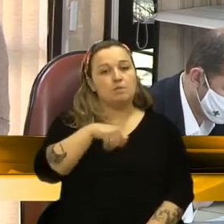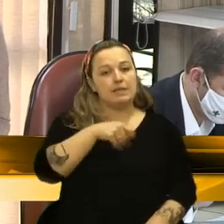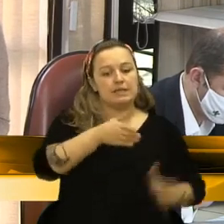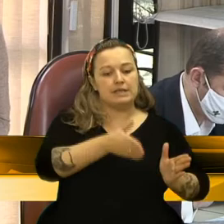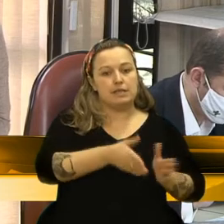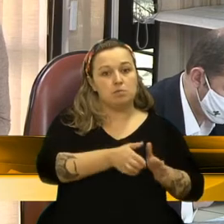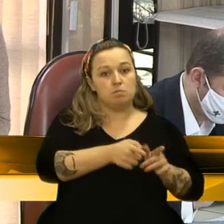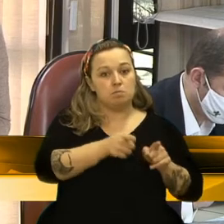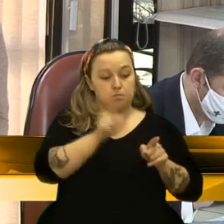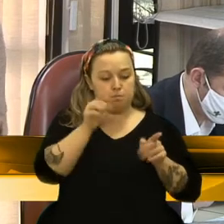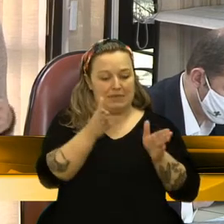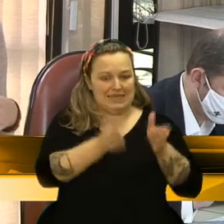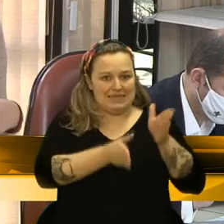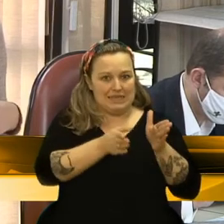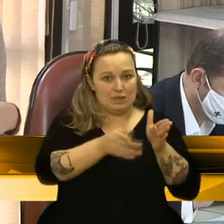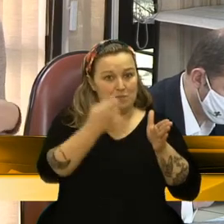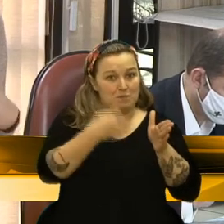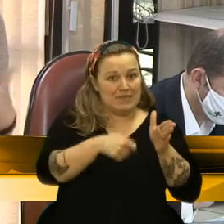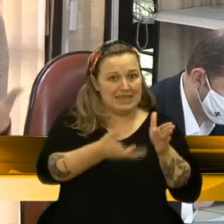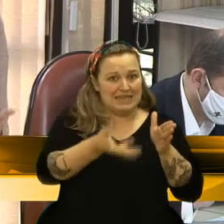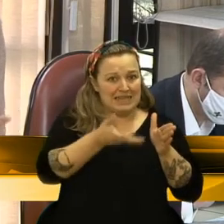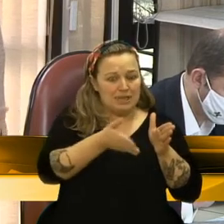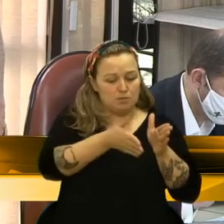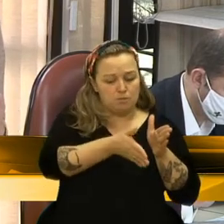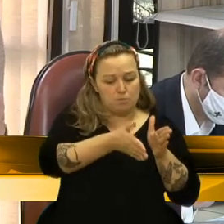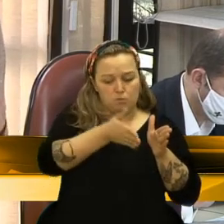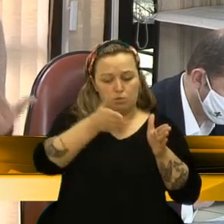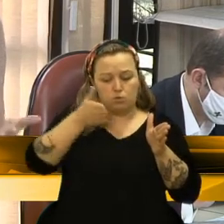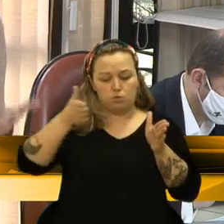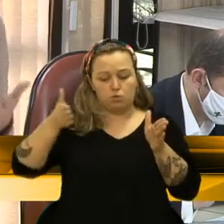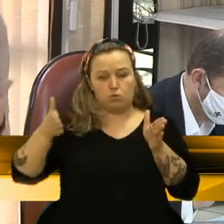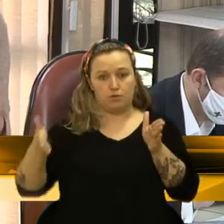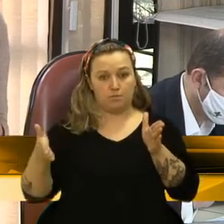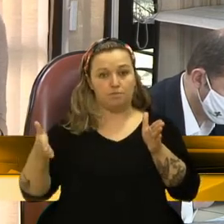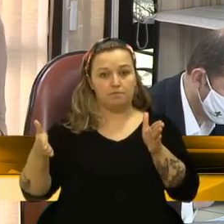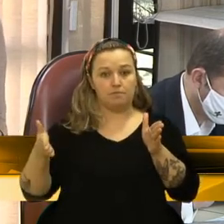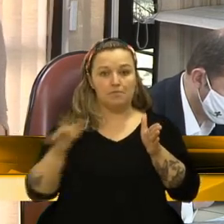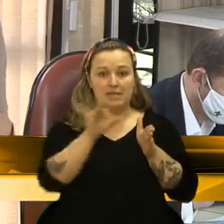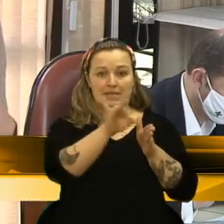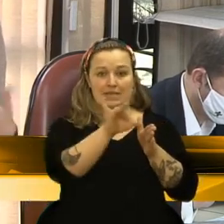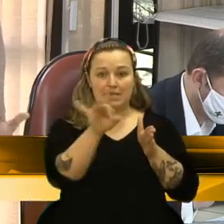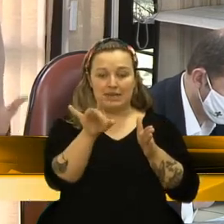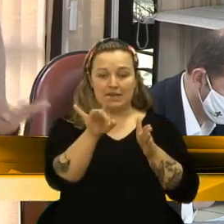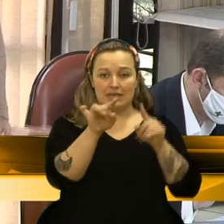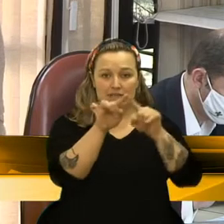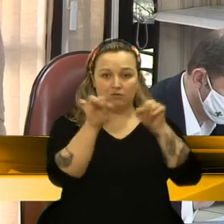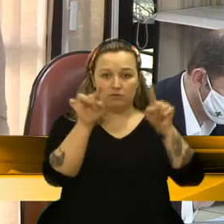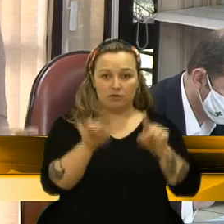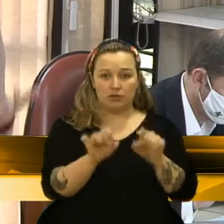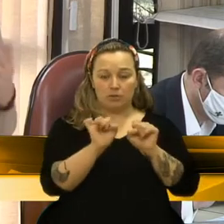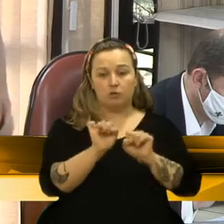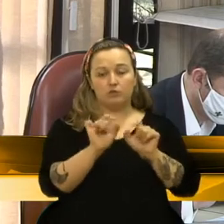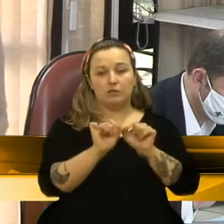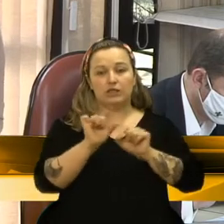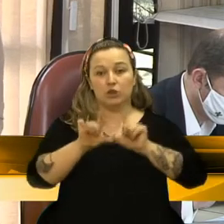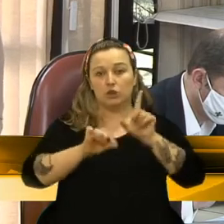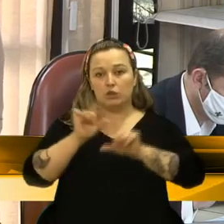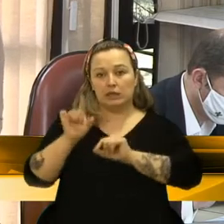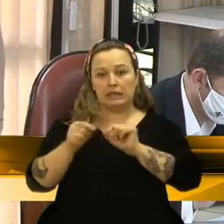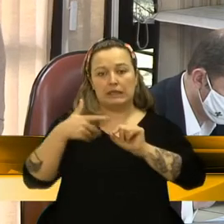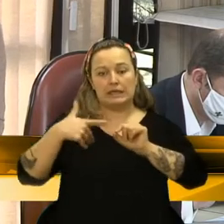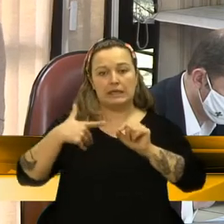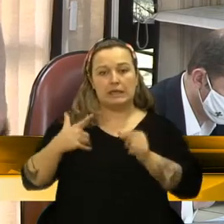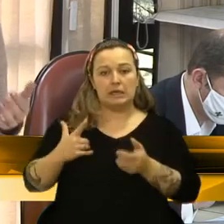que seria de adesão, da escolha de cada servidor, se quer ou não pagar sobre